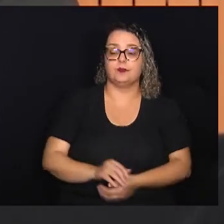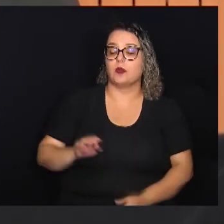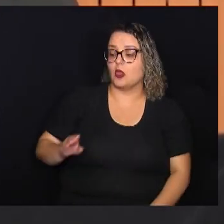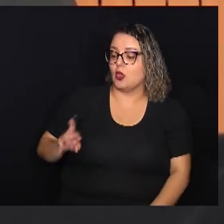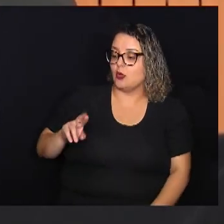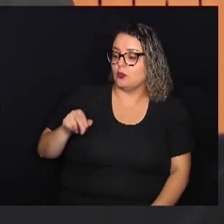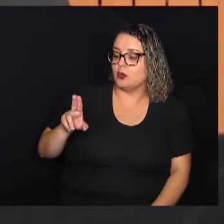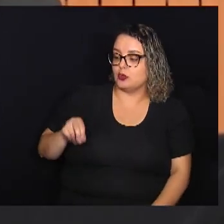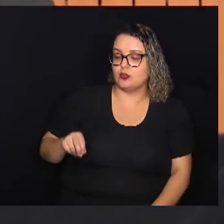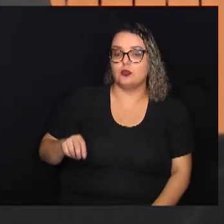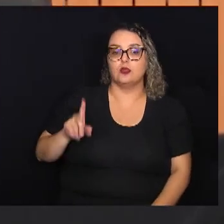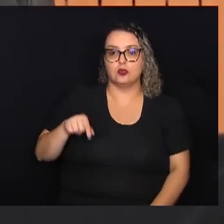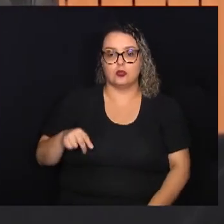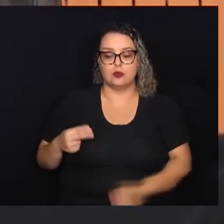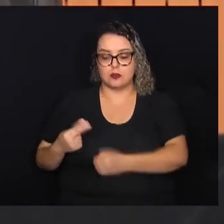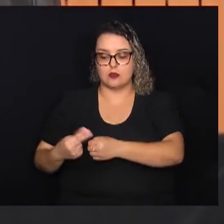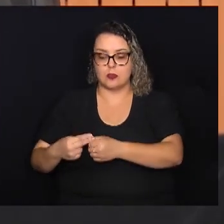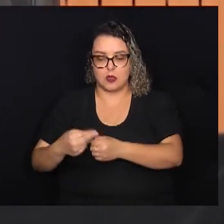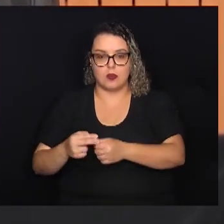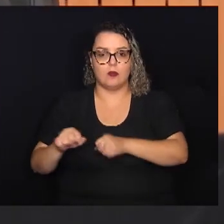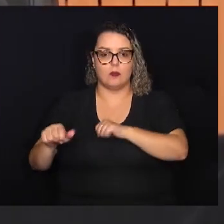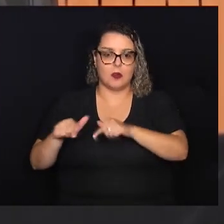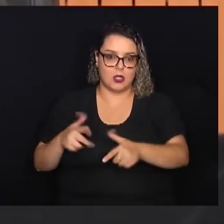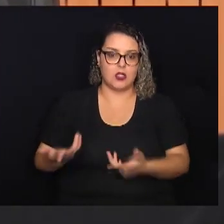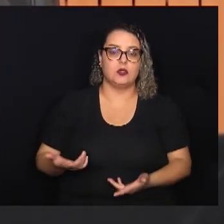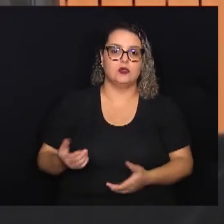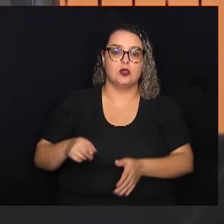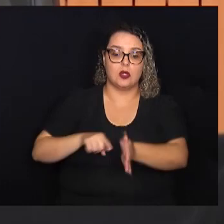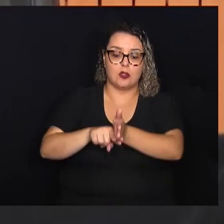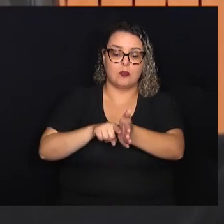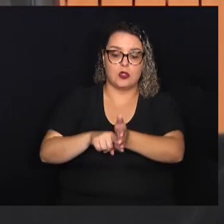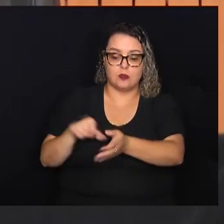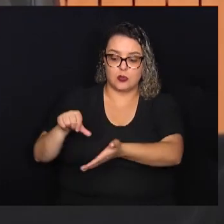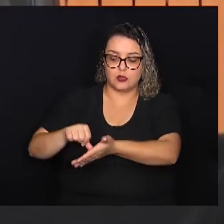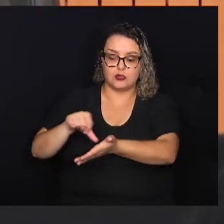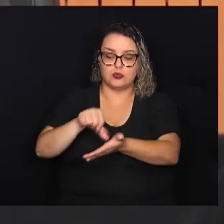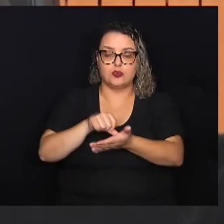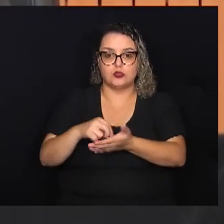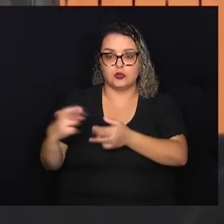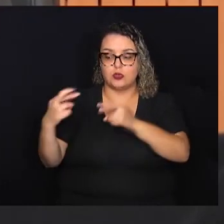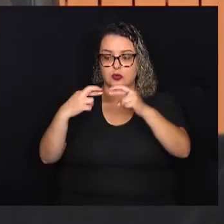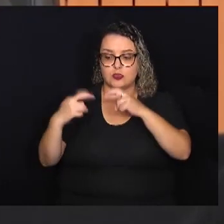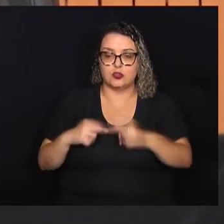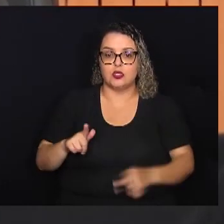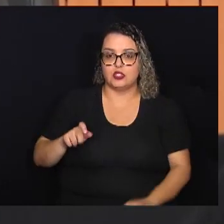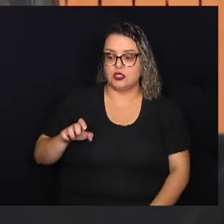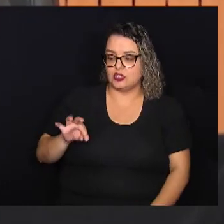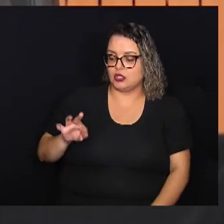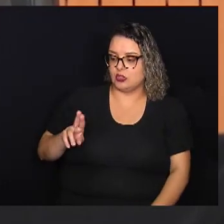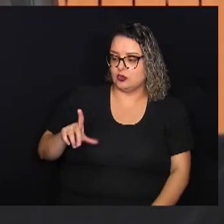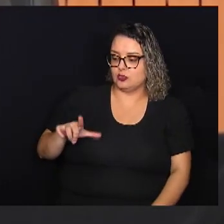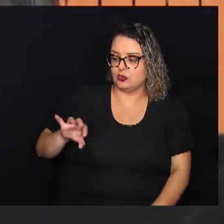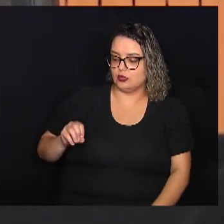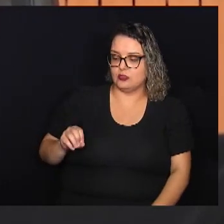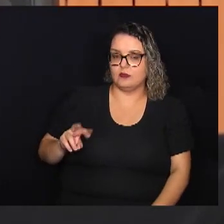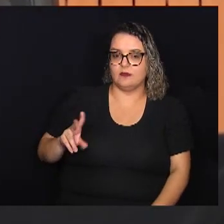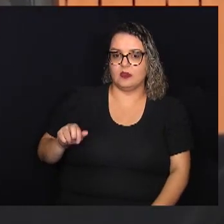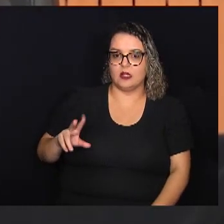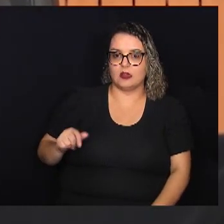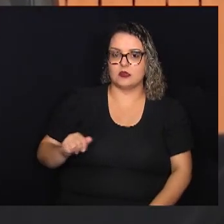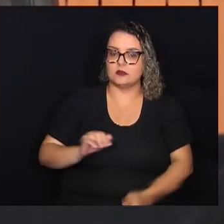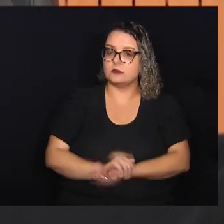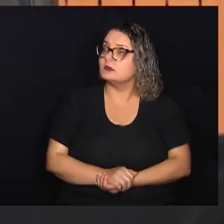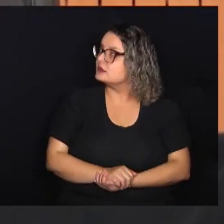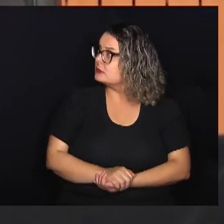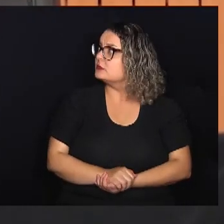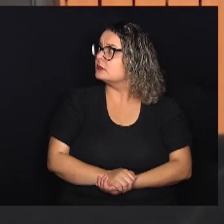Unicamp e pesquisador do Núcleo de Estudos Fiscais da Fundação Getúlio Vargas. A grande questão é com quem vai ficar a